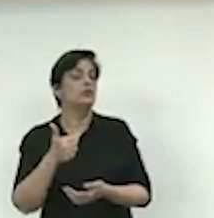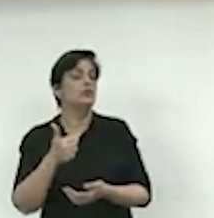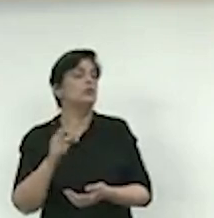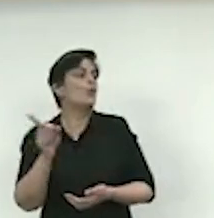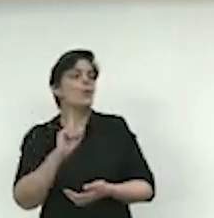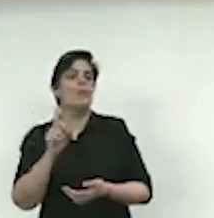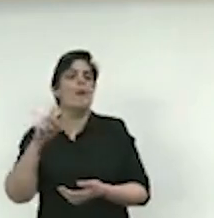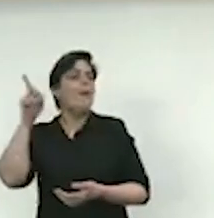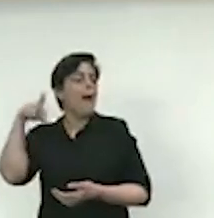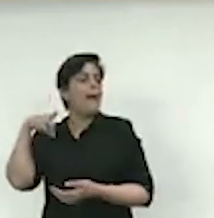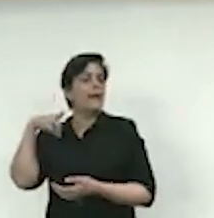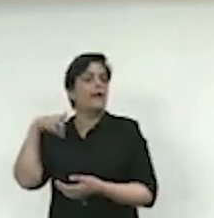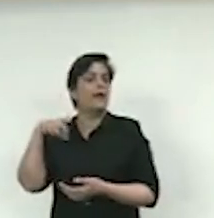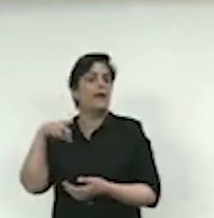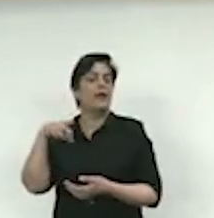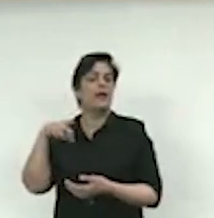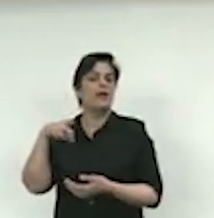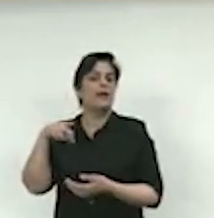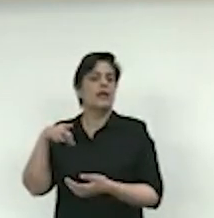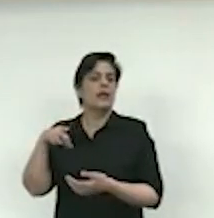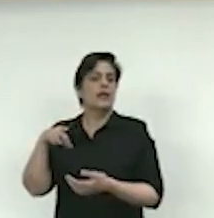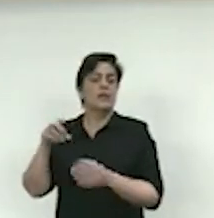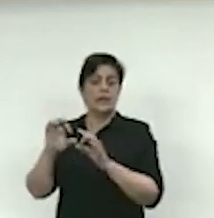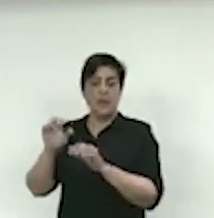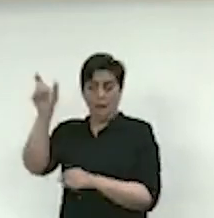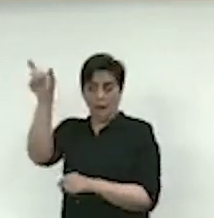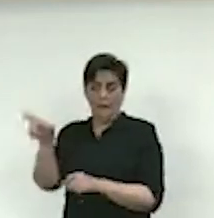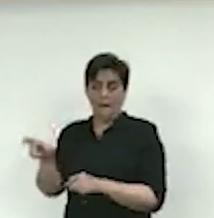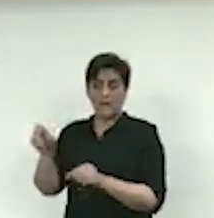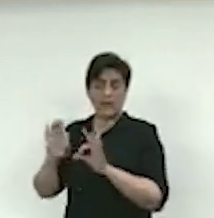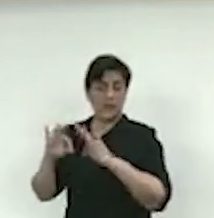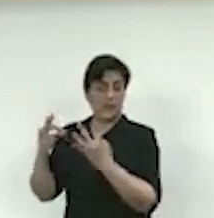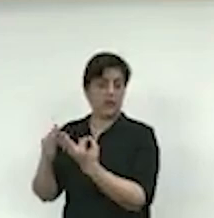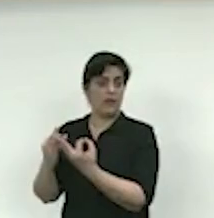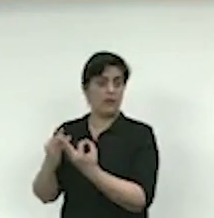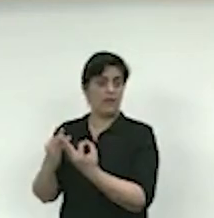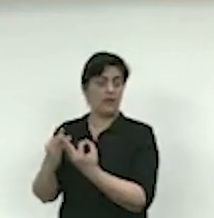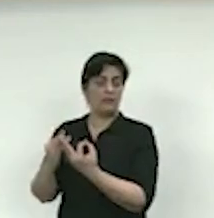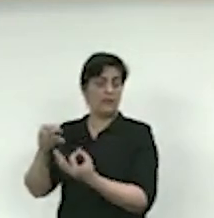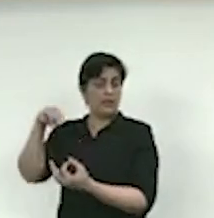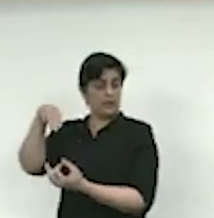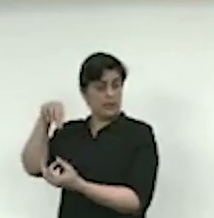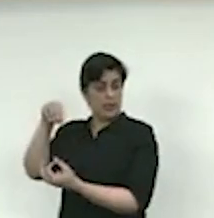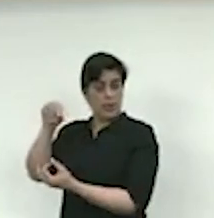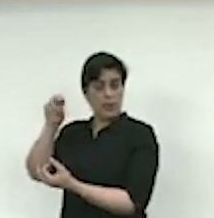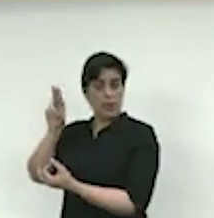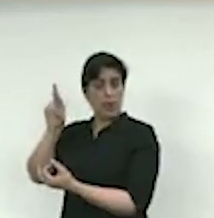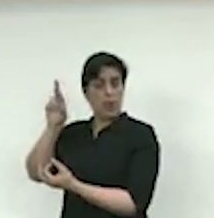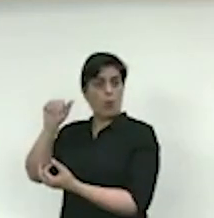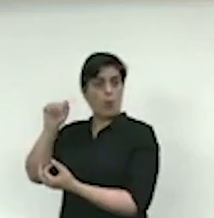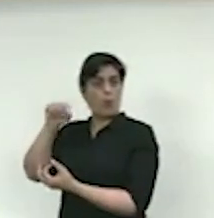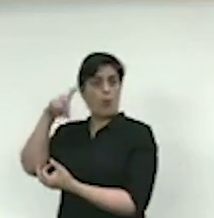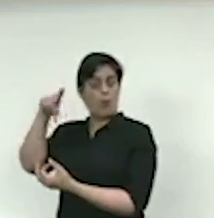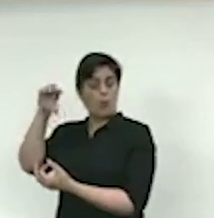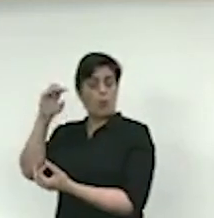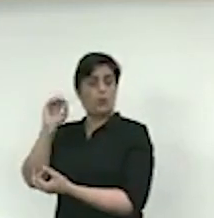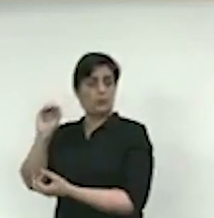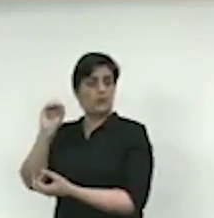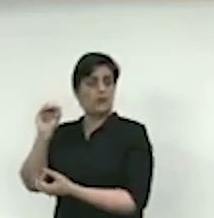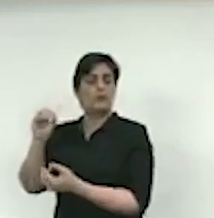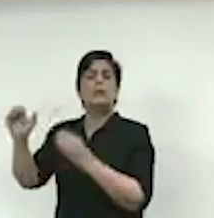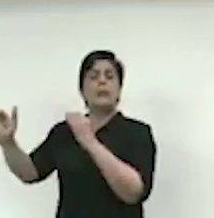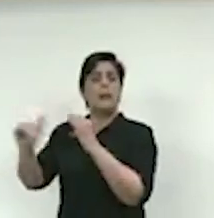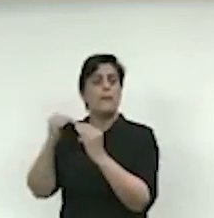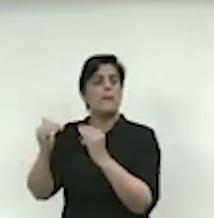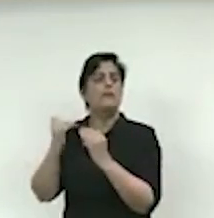Morão. E a prefeita Raquel, talvez desatenta, assinou embaixo e enviou o requerimento para este vereador, dizendo que